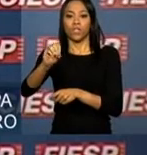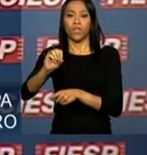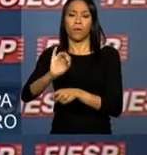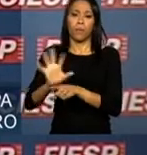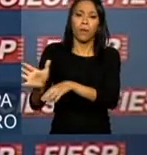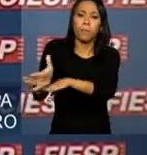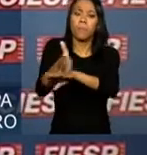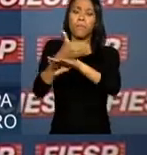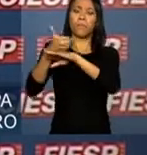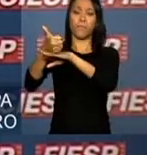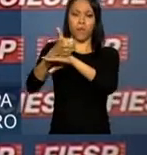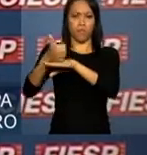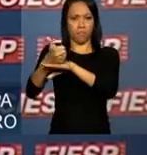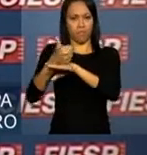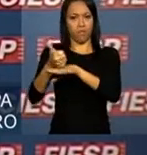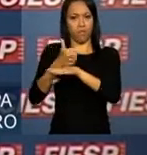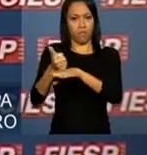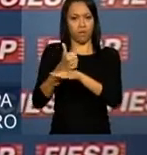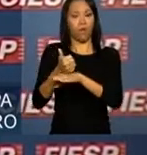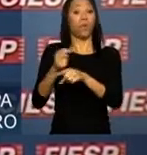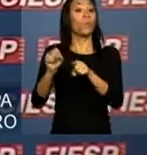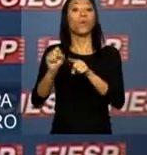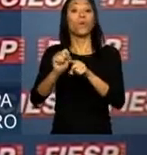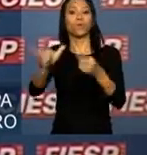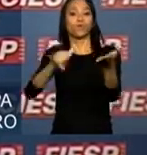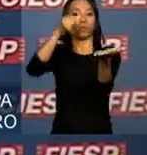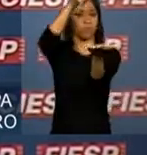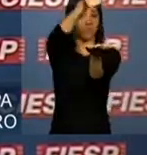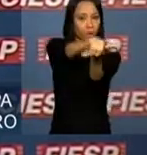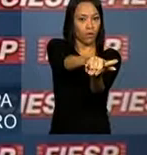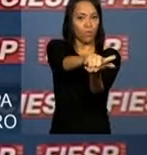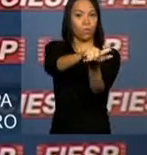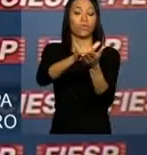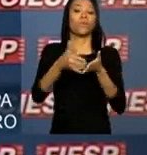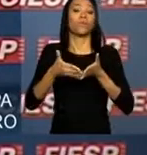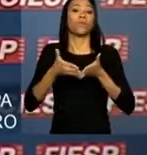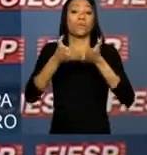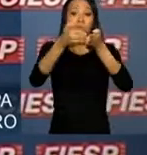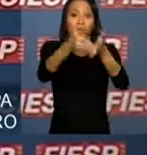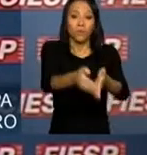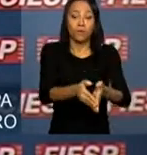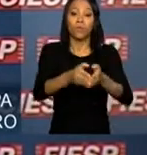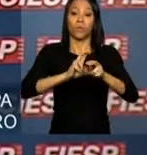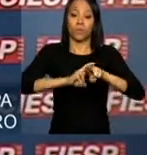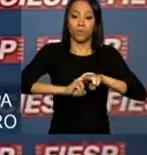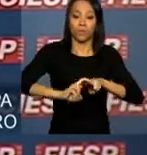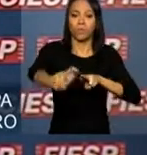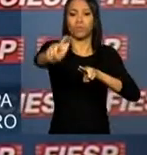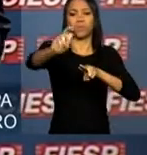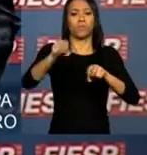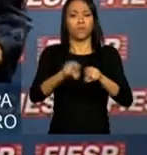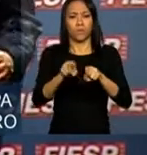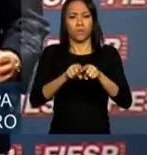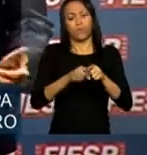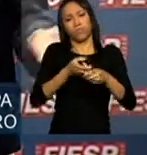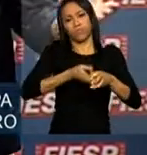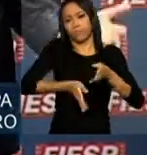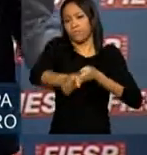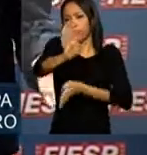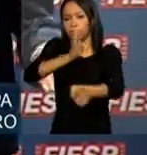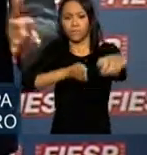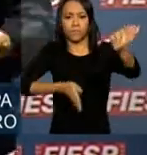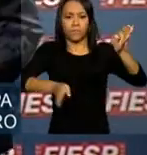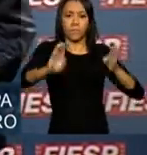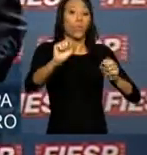e ampliar nossos portos, aeroportos, rodovias e ferrovias por meio de